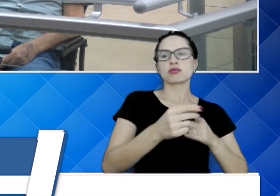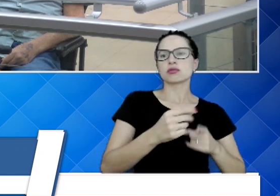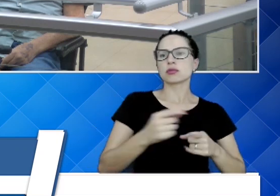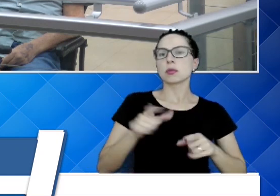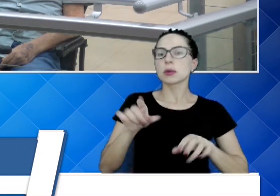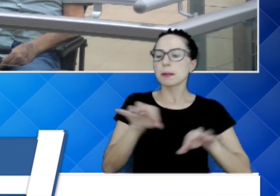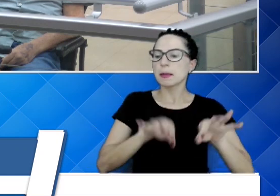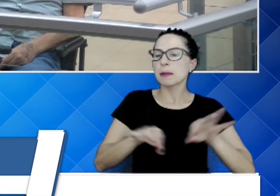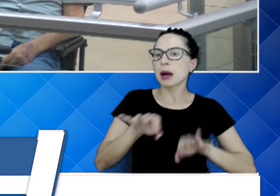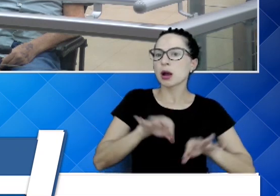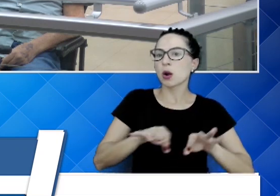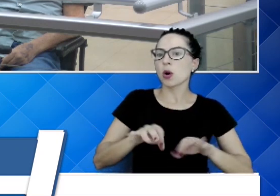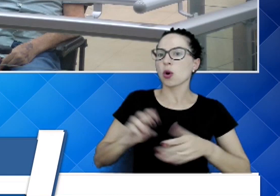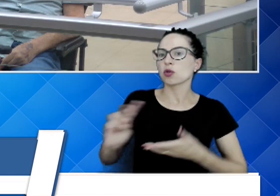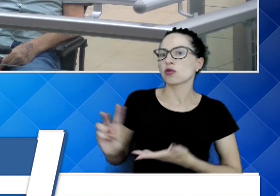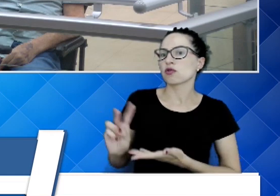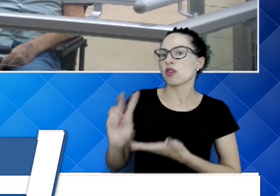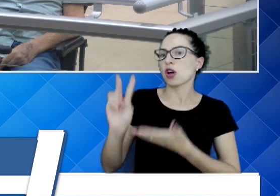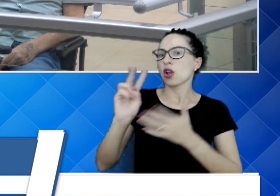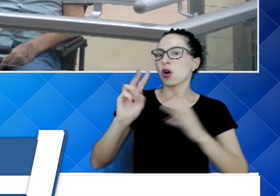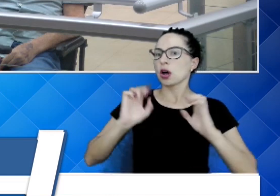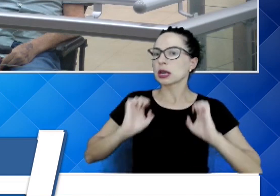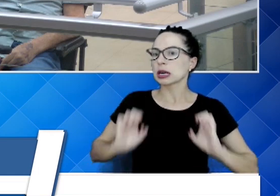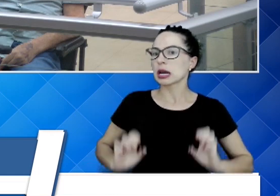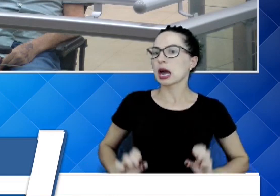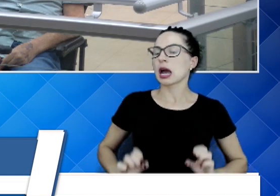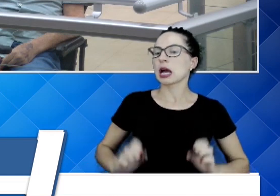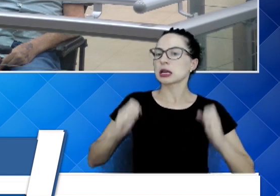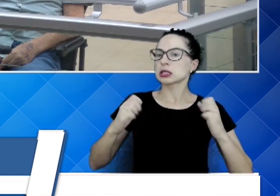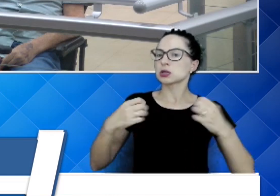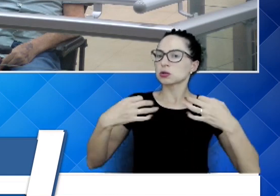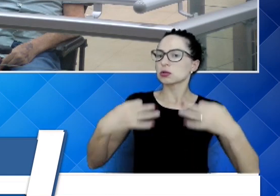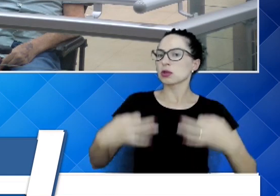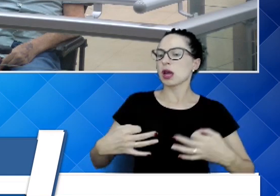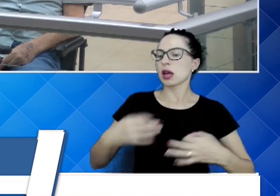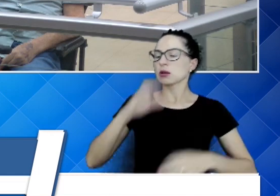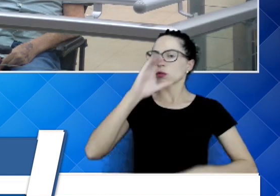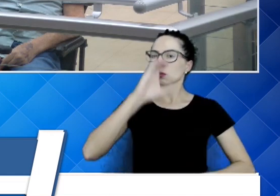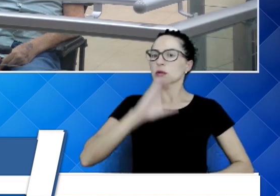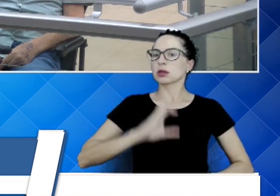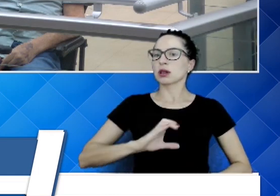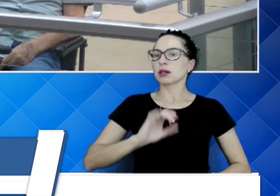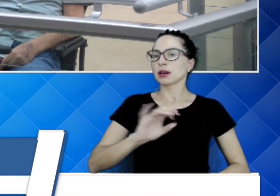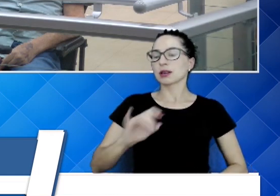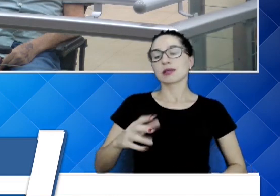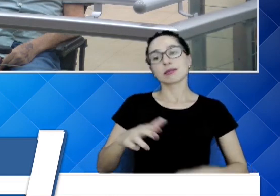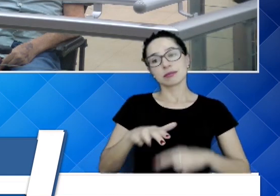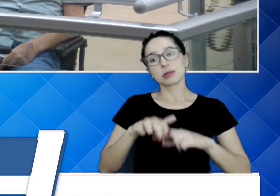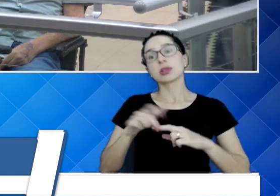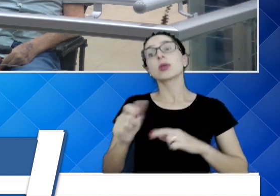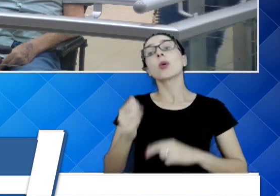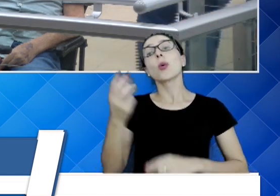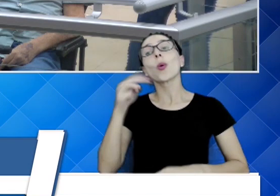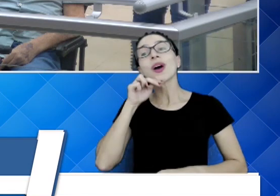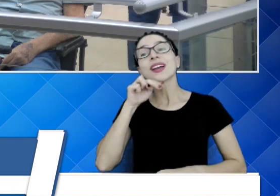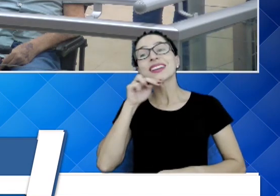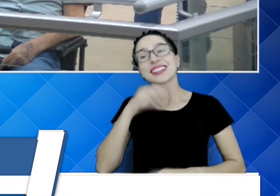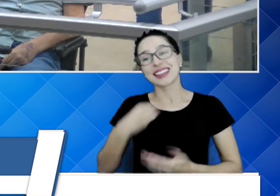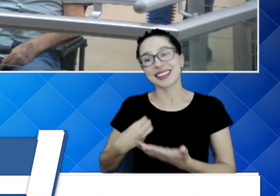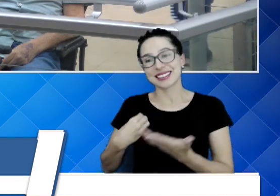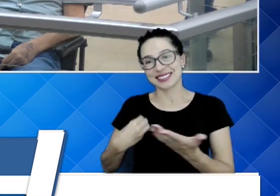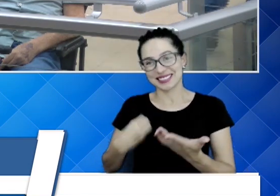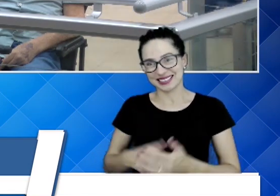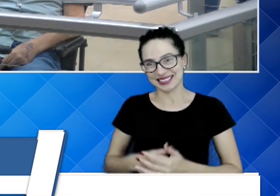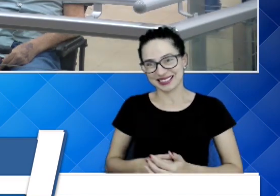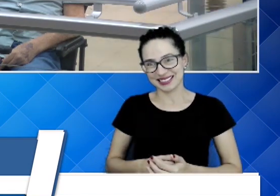os valores éticos, morais, espirituais e de cidadania. Tanto é que o senhor tem quantos netos aqui hoje. Então, no primeiro quarto e